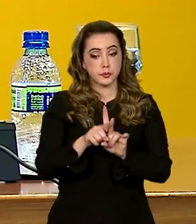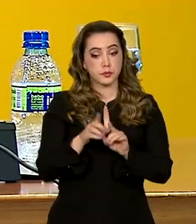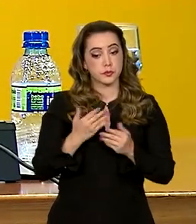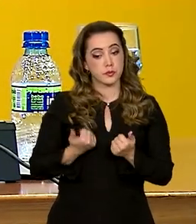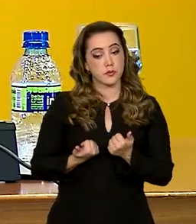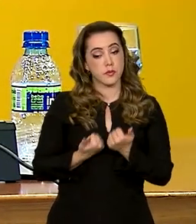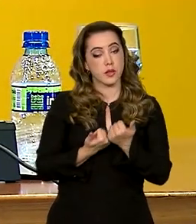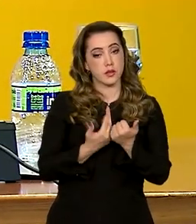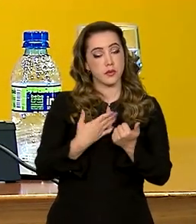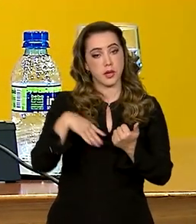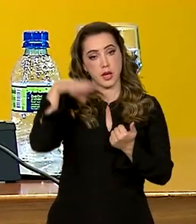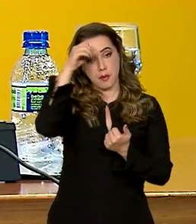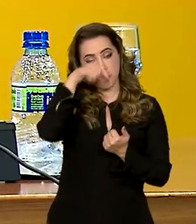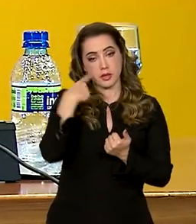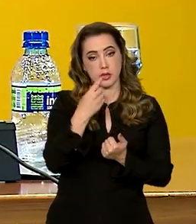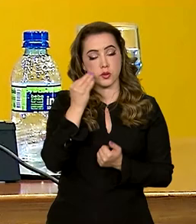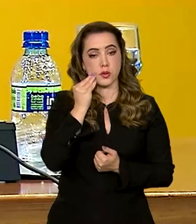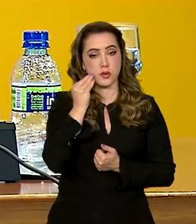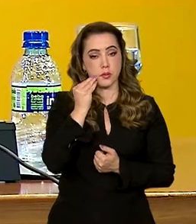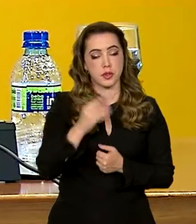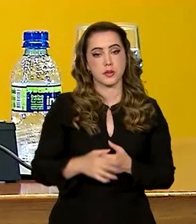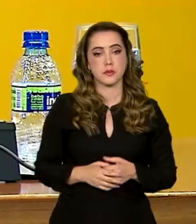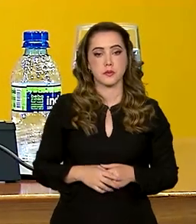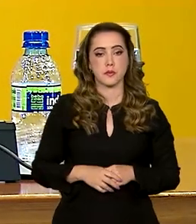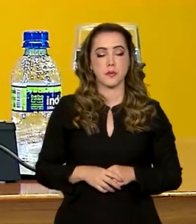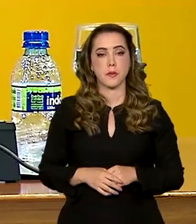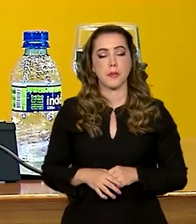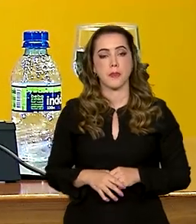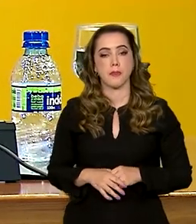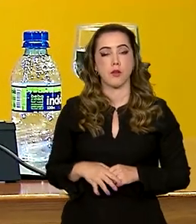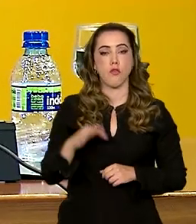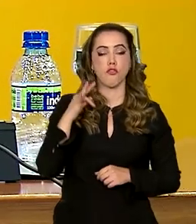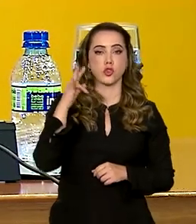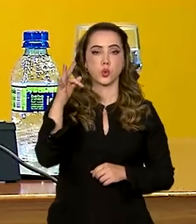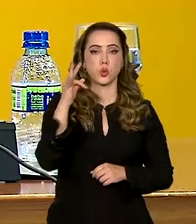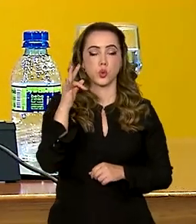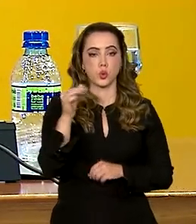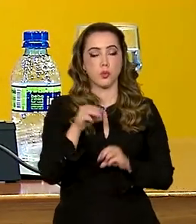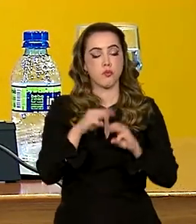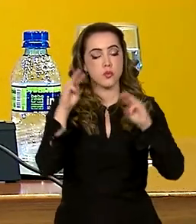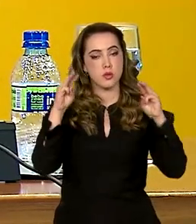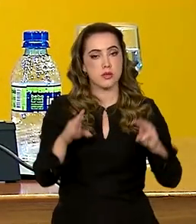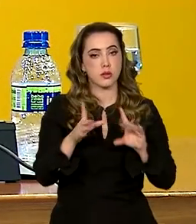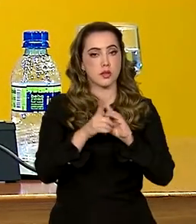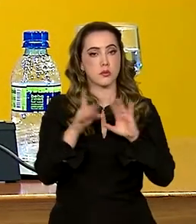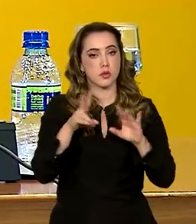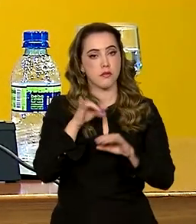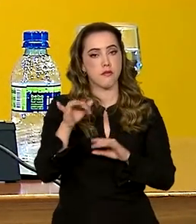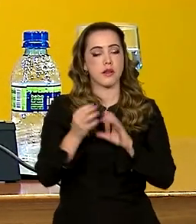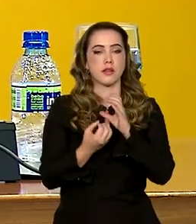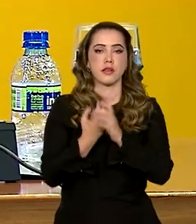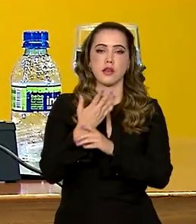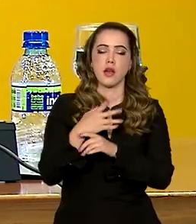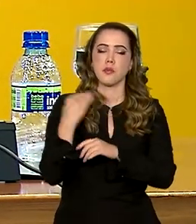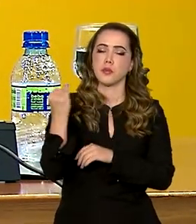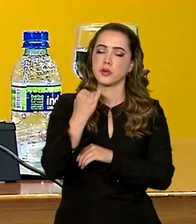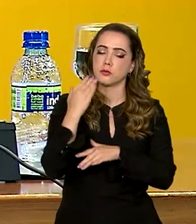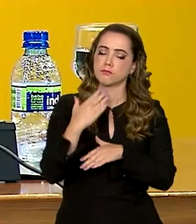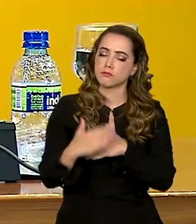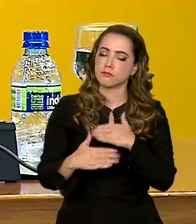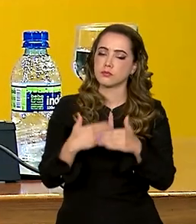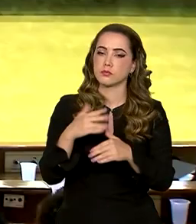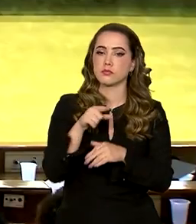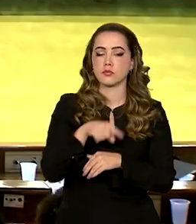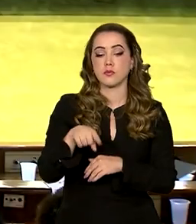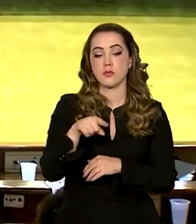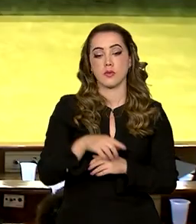aprender com nossas experiências. O futuro Museu da Democracia constituirá passo significativo nesse